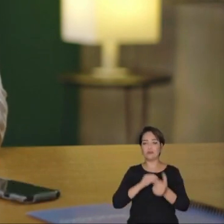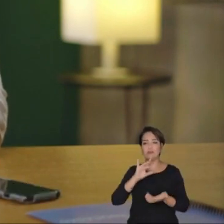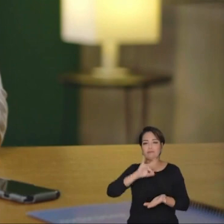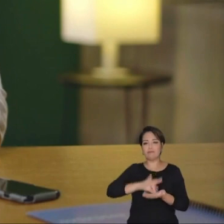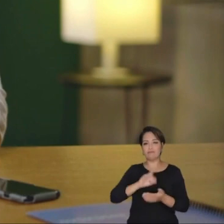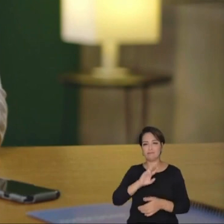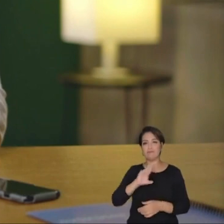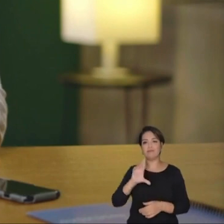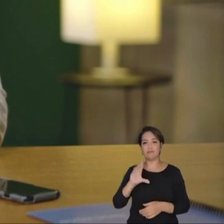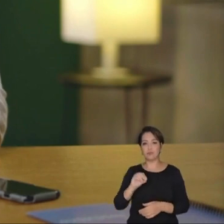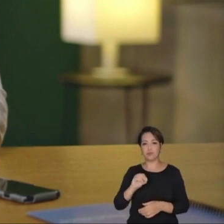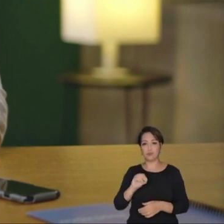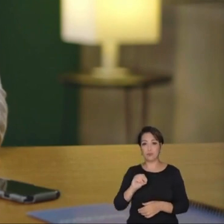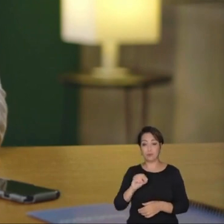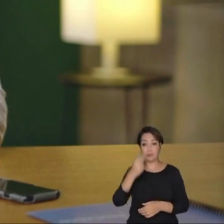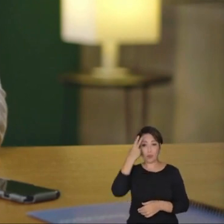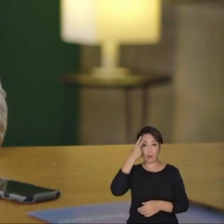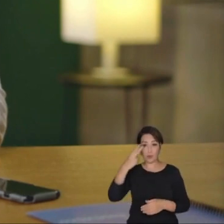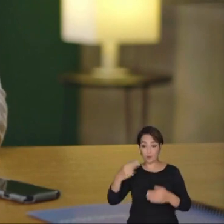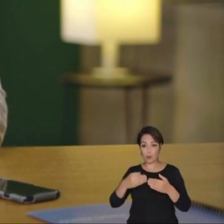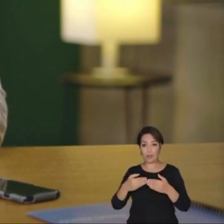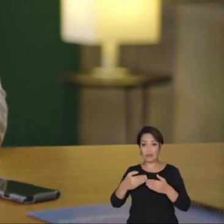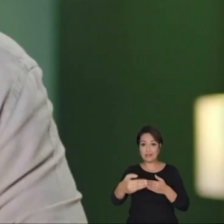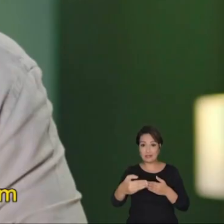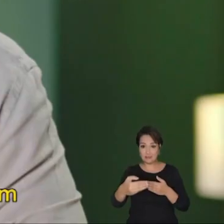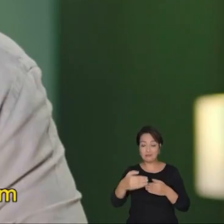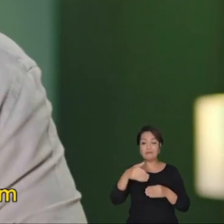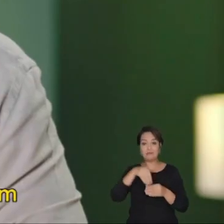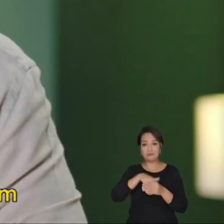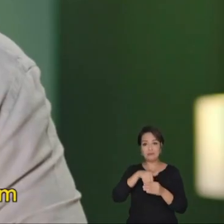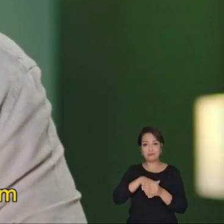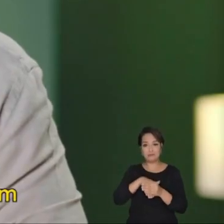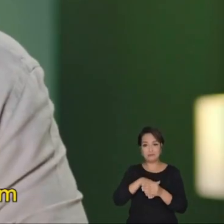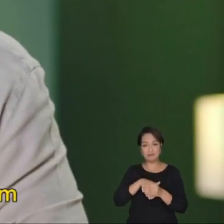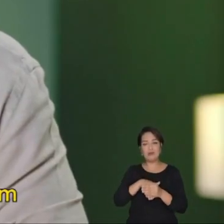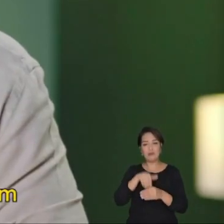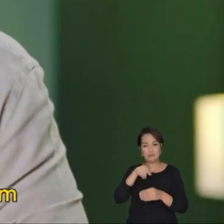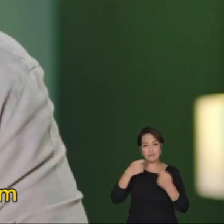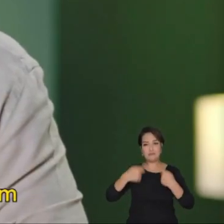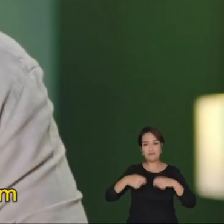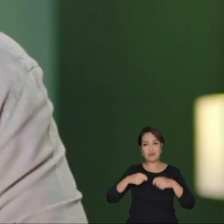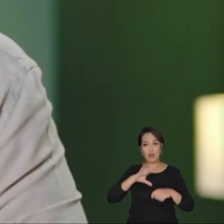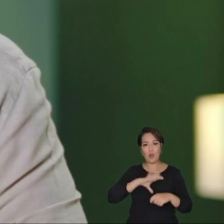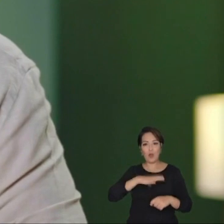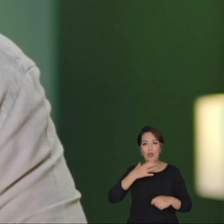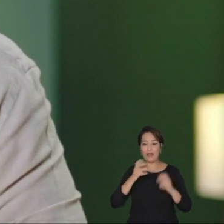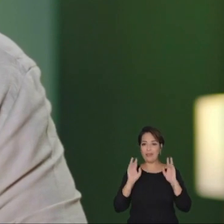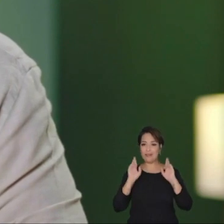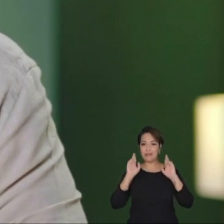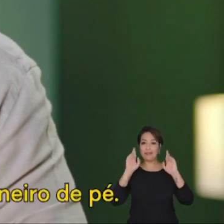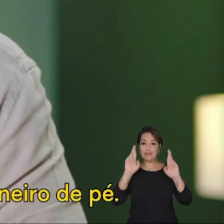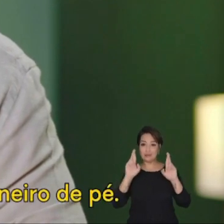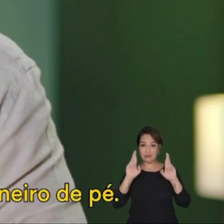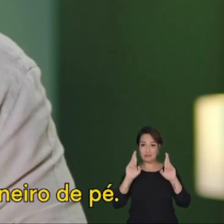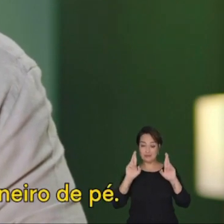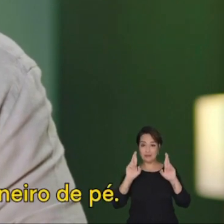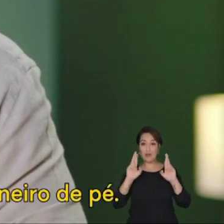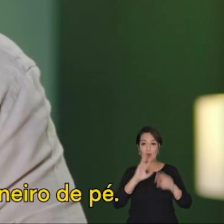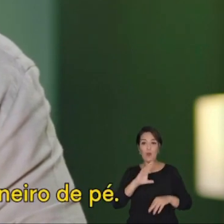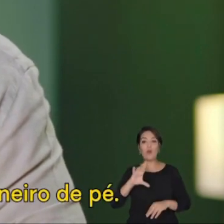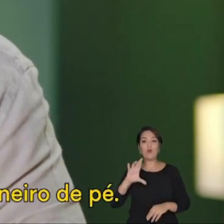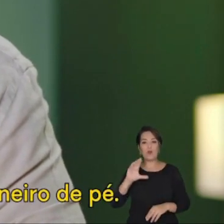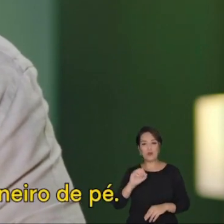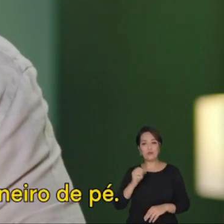Você que vive numa área que é dominada pelo tráfico e pela milícia, eu te peço para votar com coragem e com esperança. E assim,